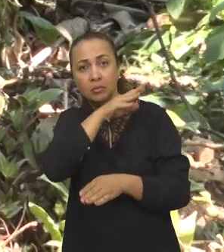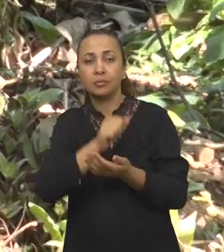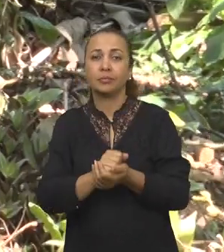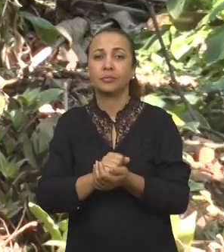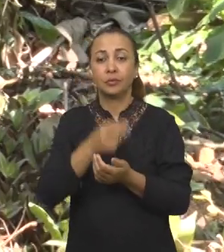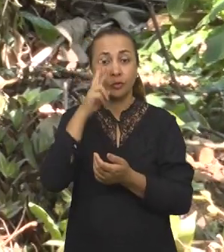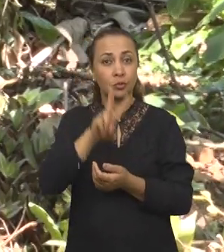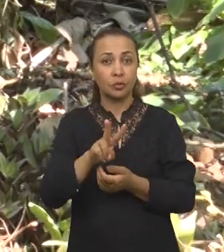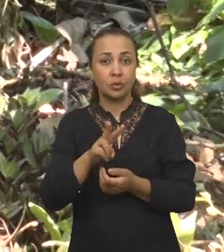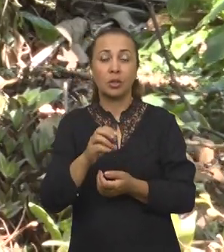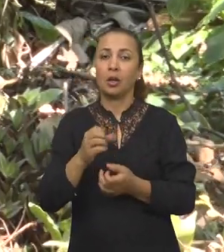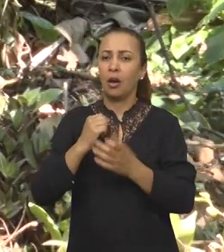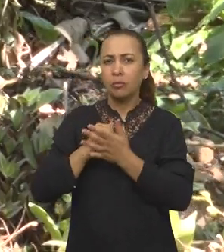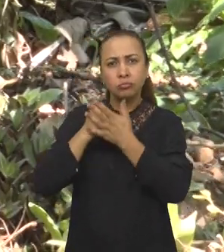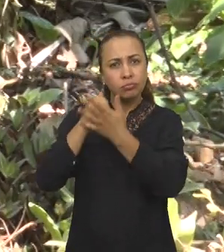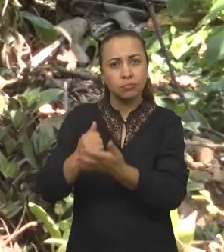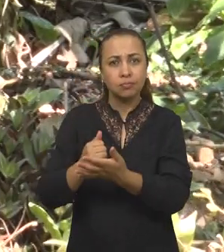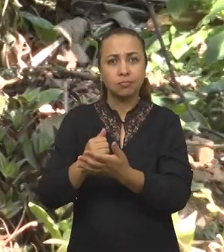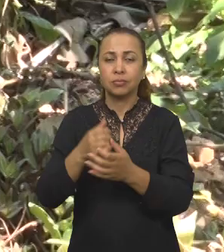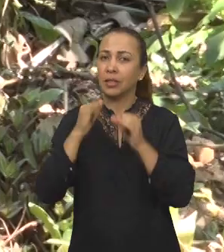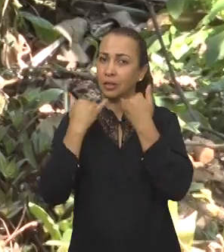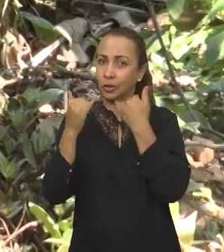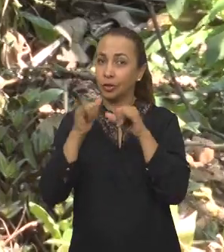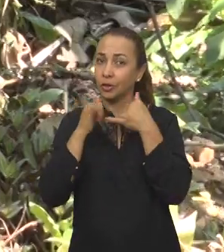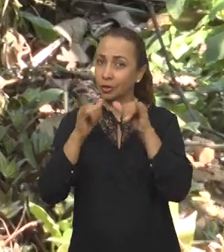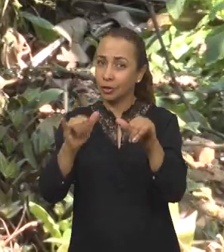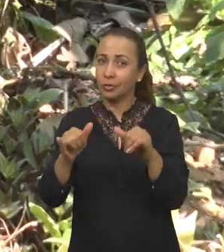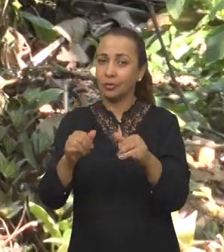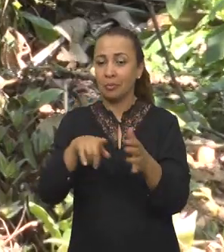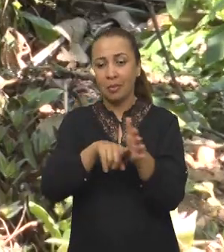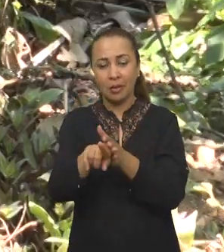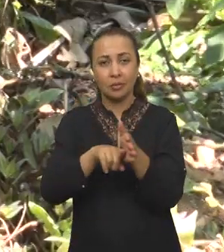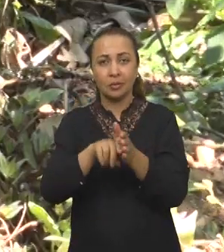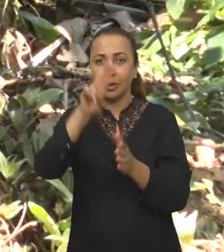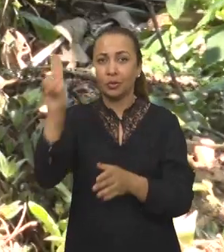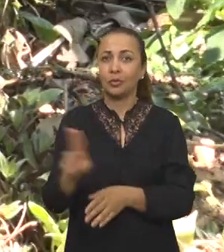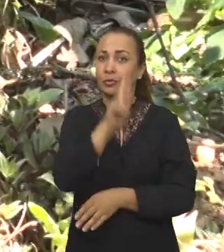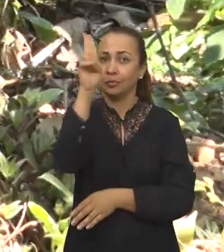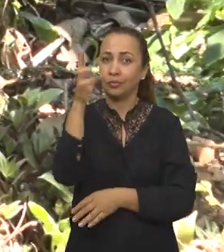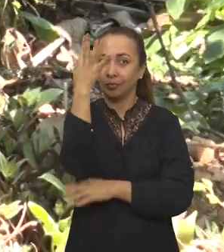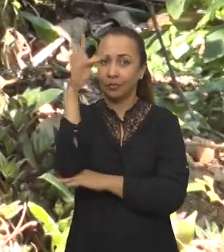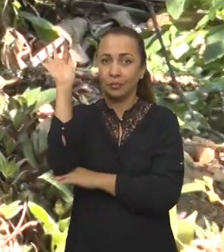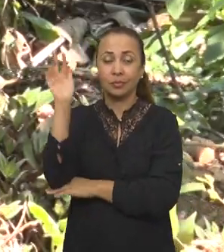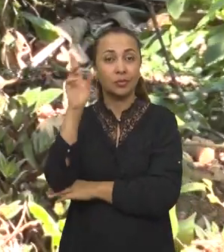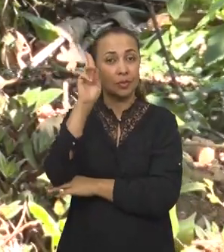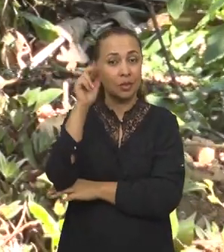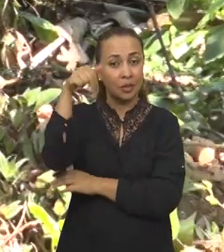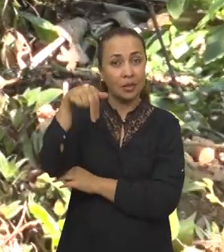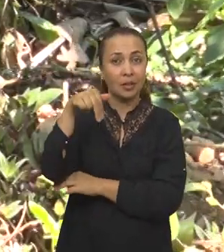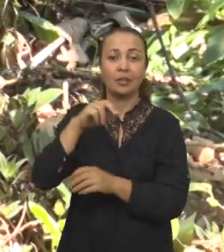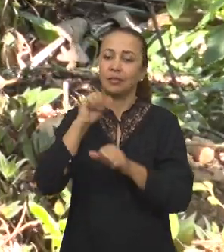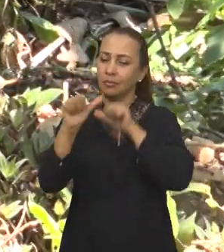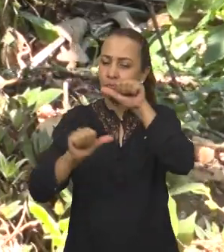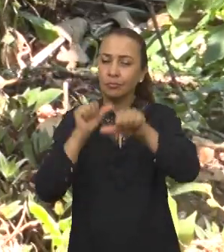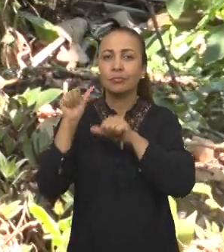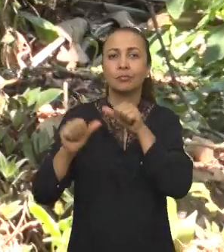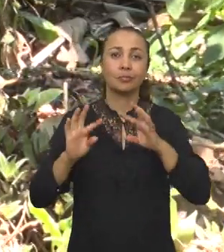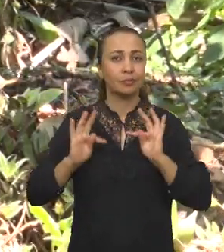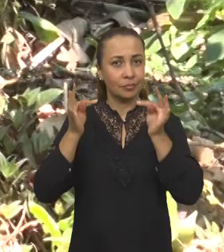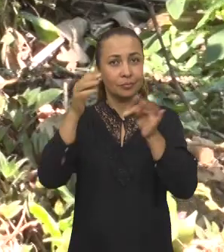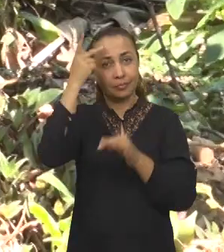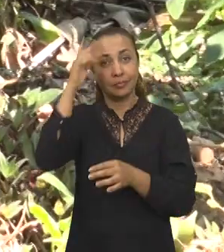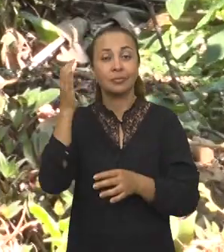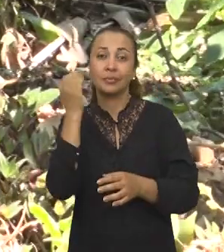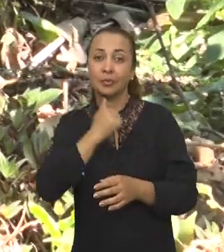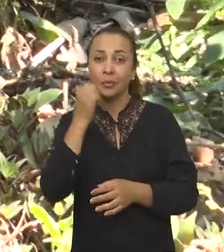alternativas sustentáveis na geração de energia, pesquisadores da Universidade Federal do Rio Grande do Norte desenvolvem técnicas